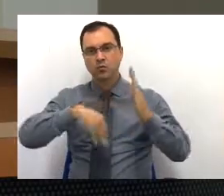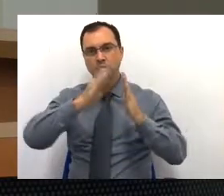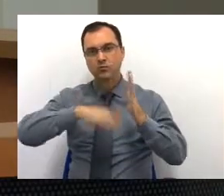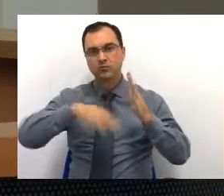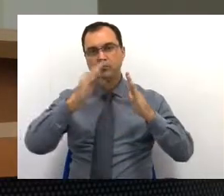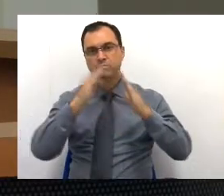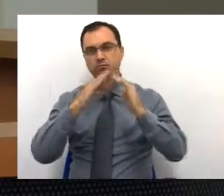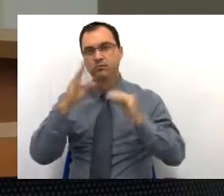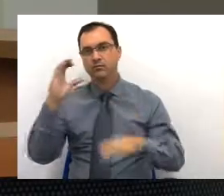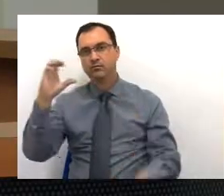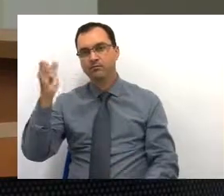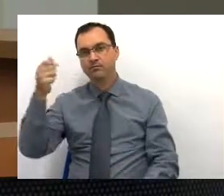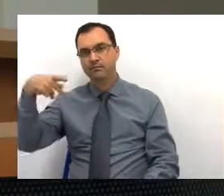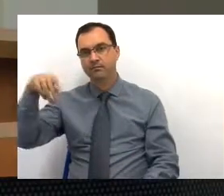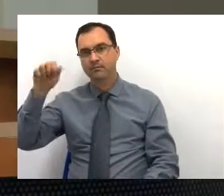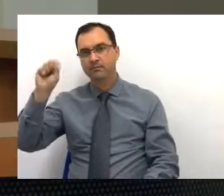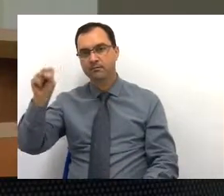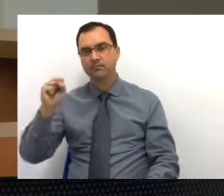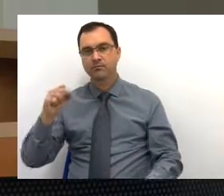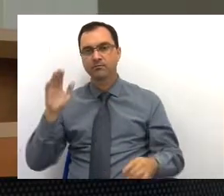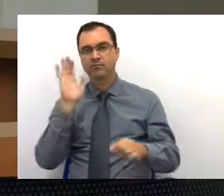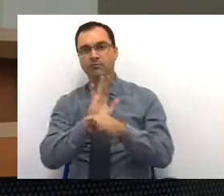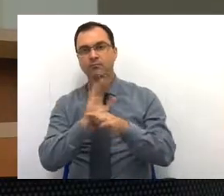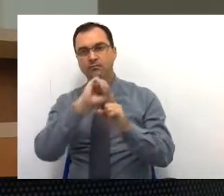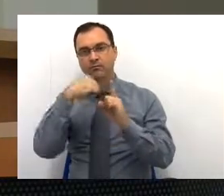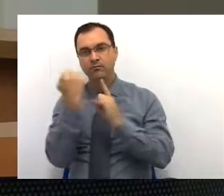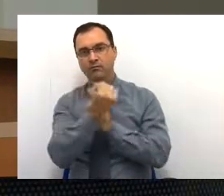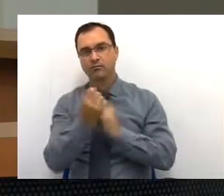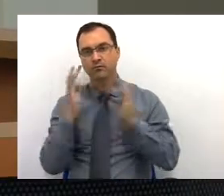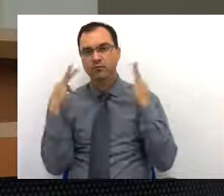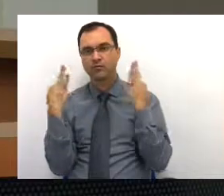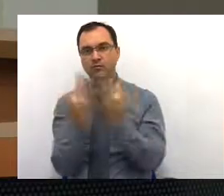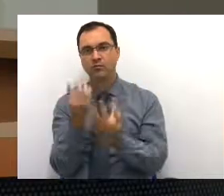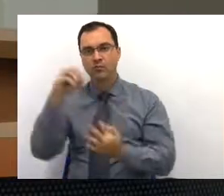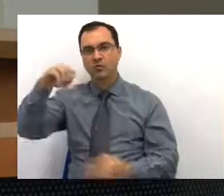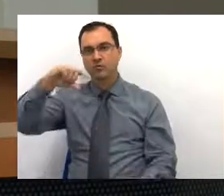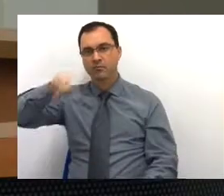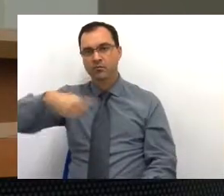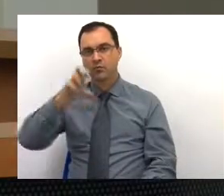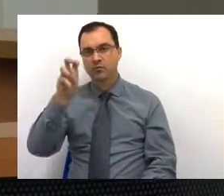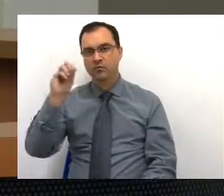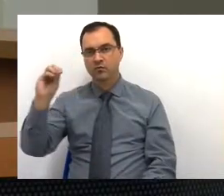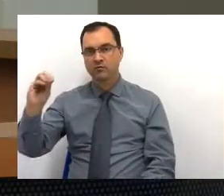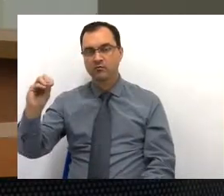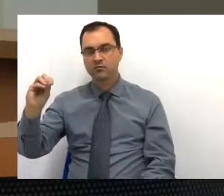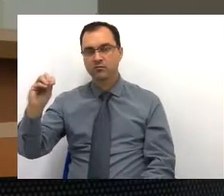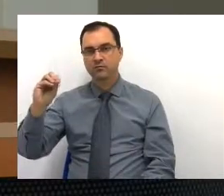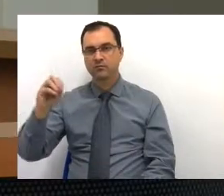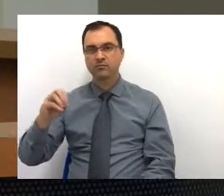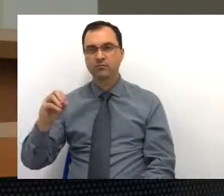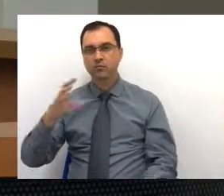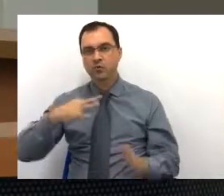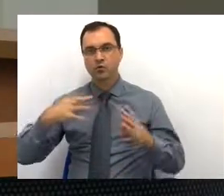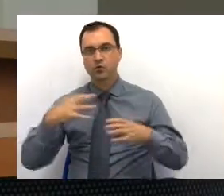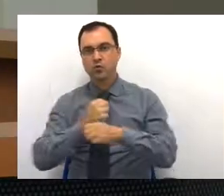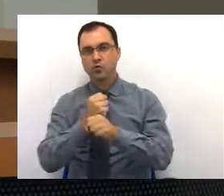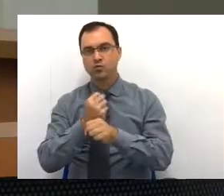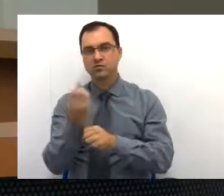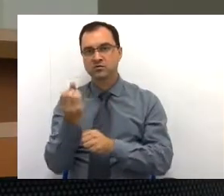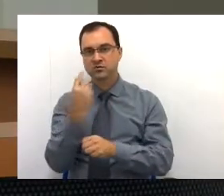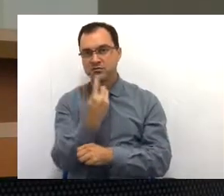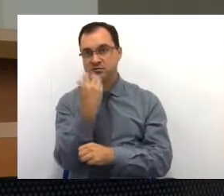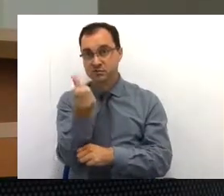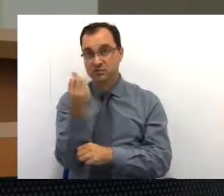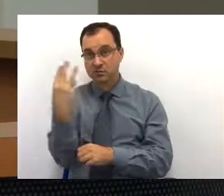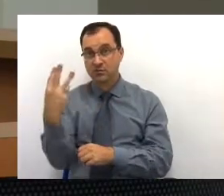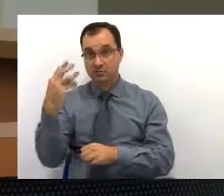através da Associação Saúde da Família, nós temos um valor previsto de 9 milhões e 500. Isso totaliza 163